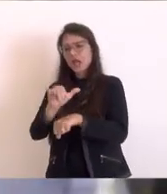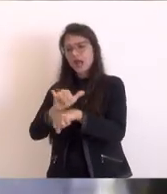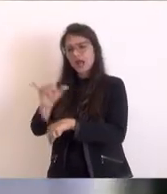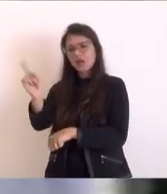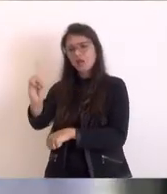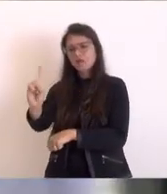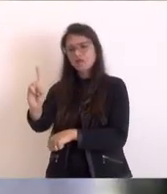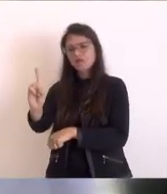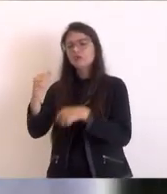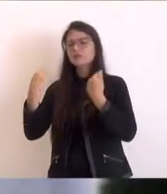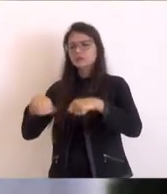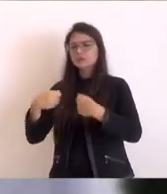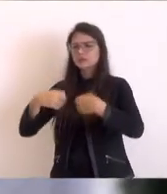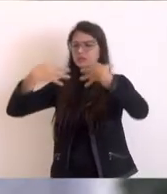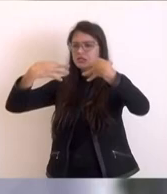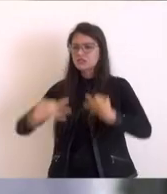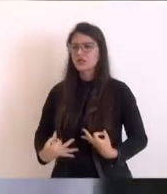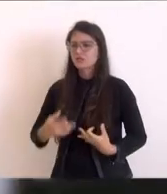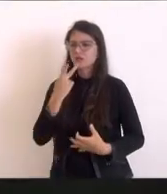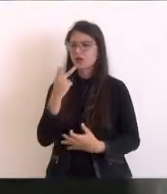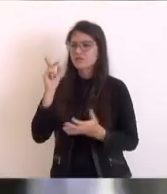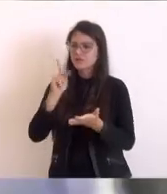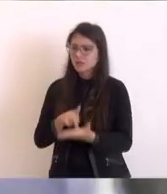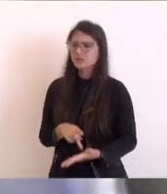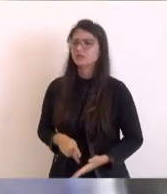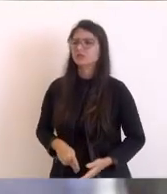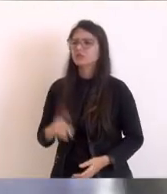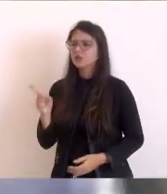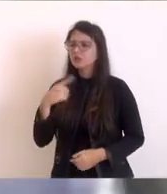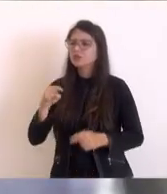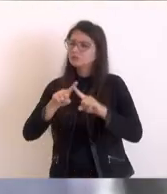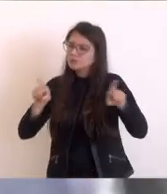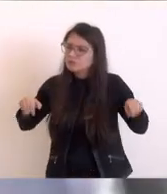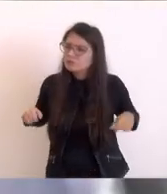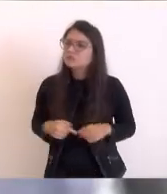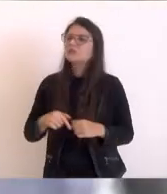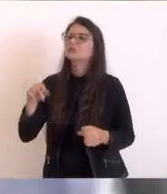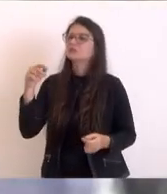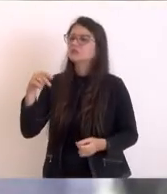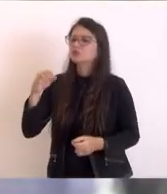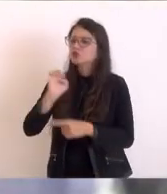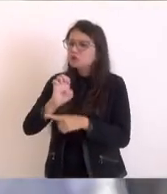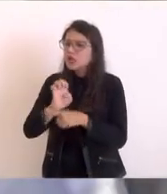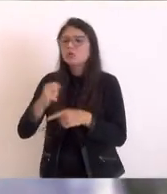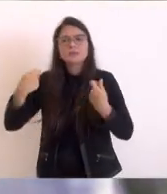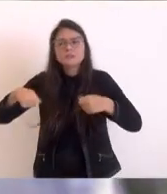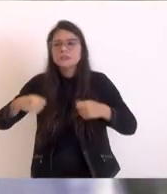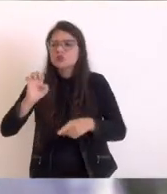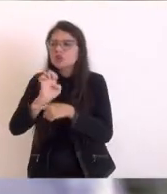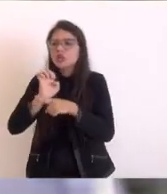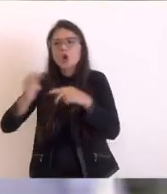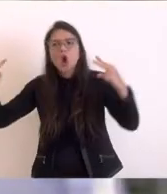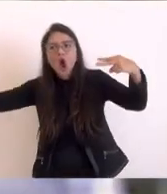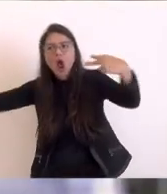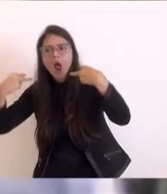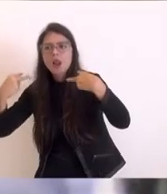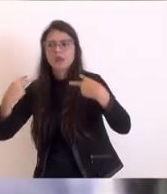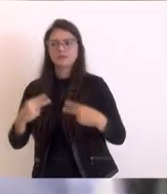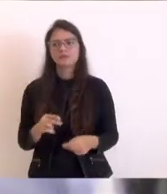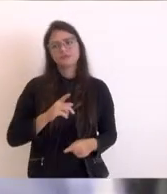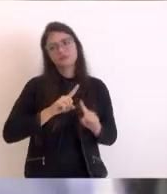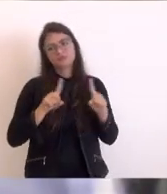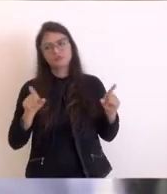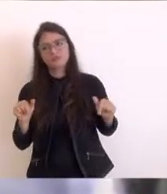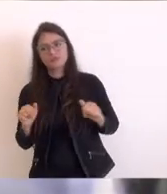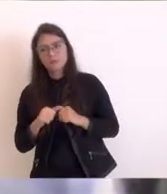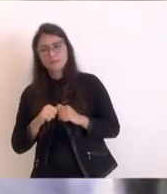e mostrar para eles que nós temos espaço no Estado e precisamos que o Estado olhe esse espaço. Tem aqui o consórcio